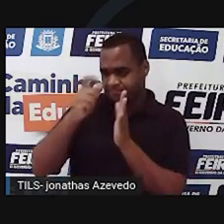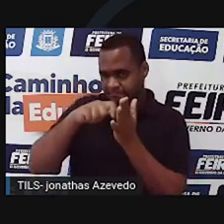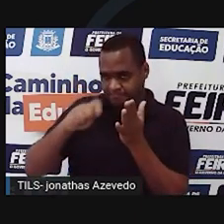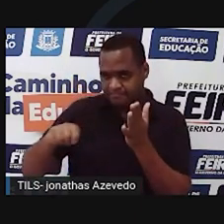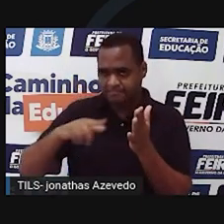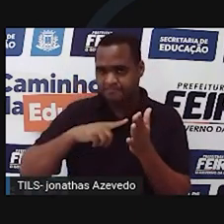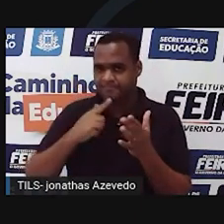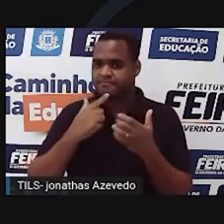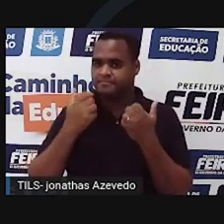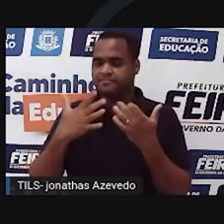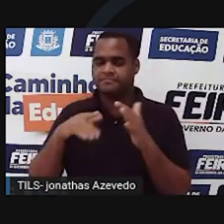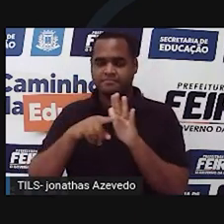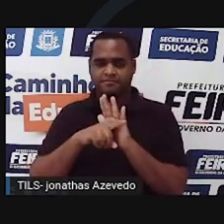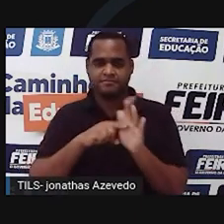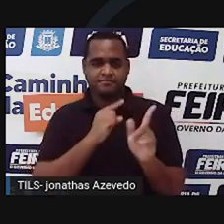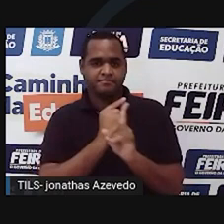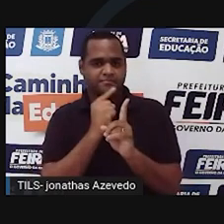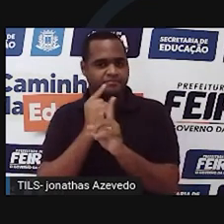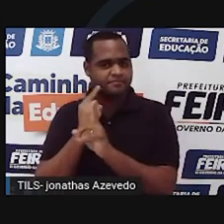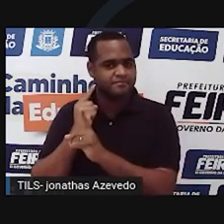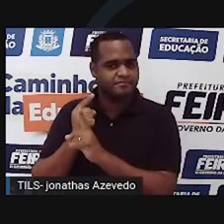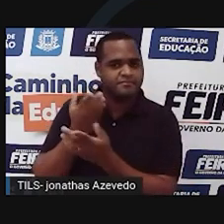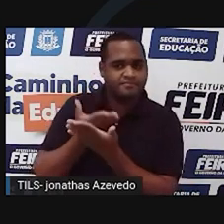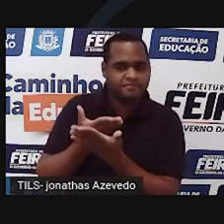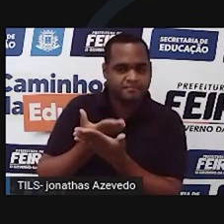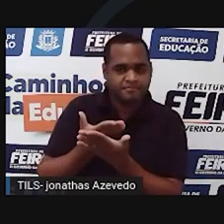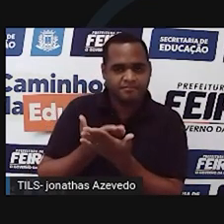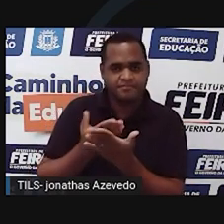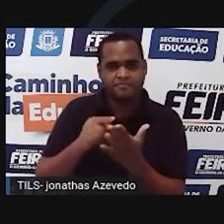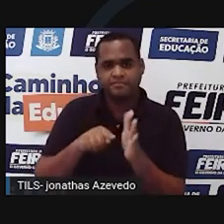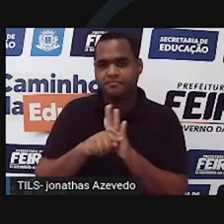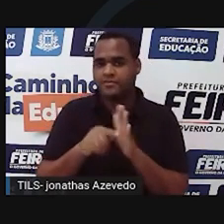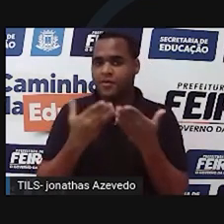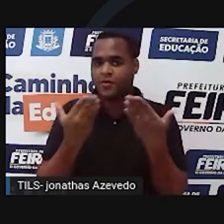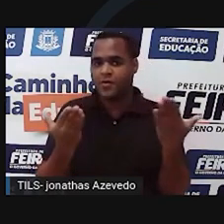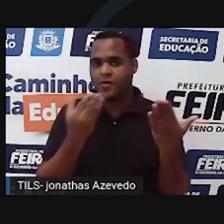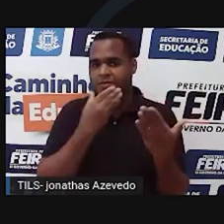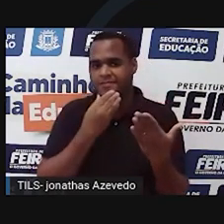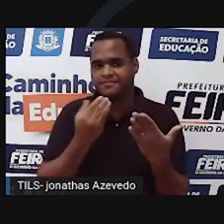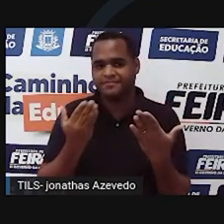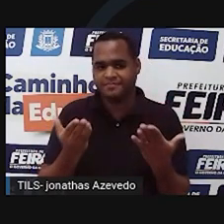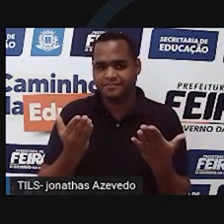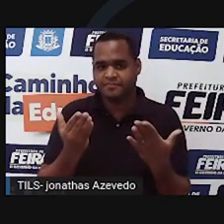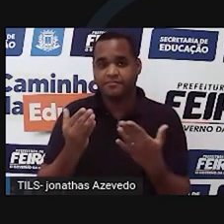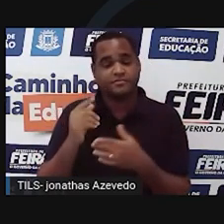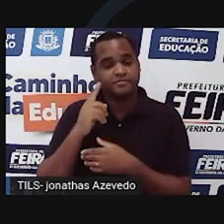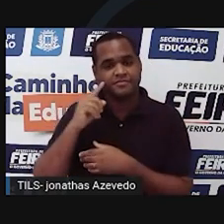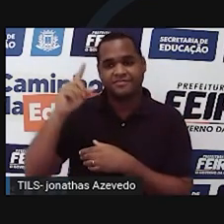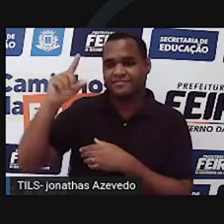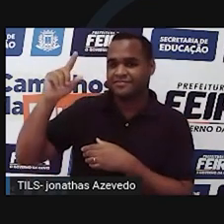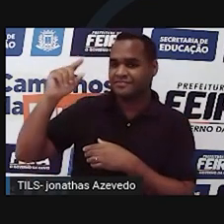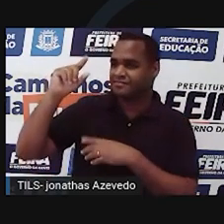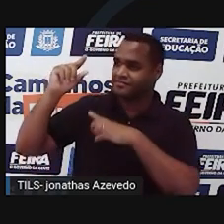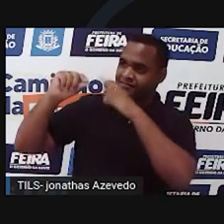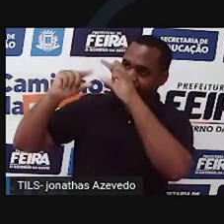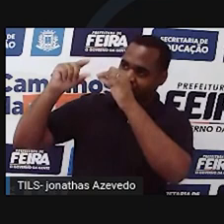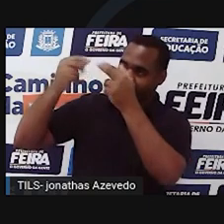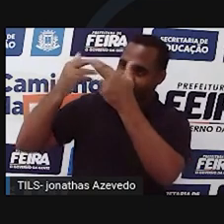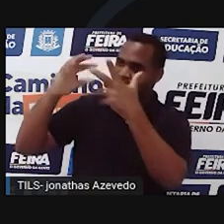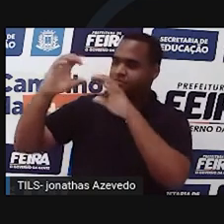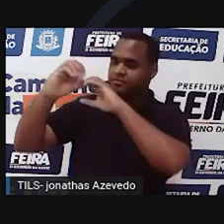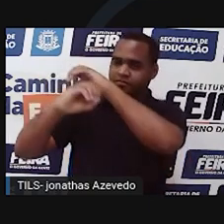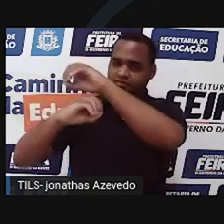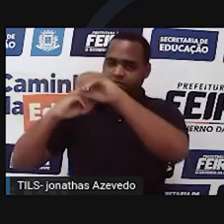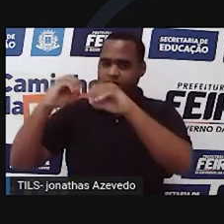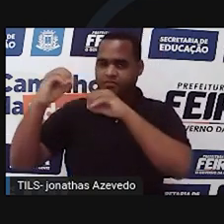movimentos de Marte feito por um outro astrônomo, chamado Tico Brown. Tico foi um astrônomo observacional que fez